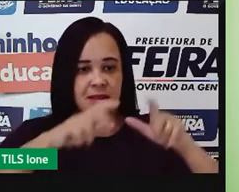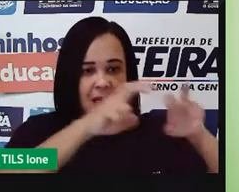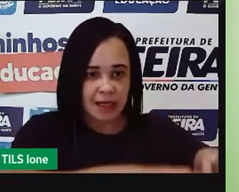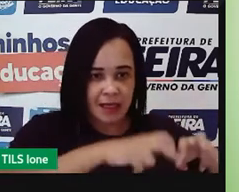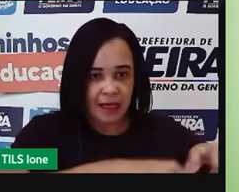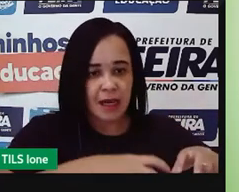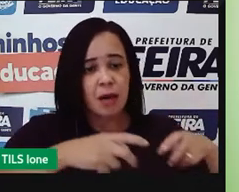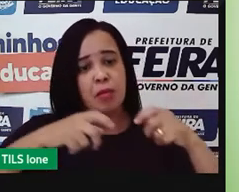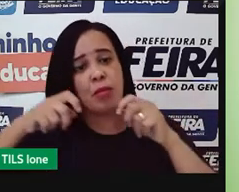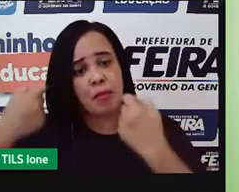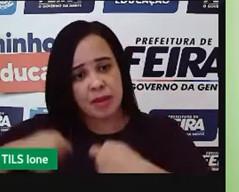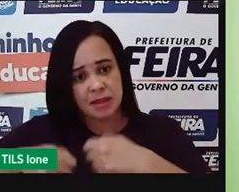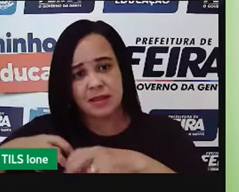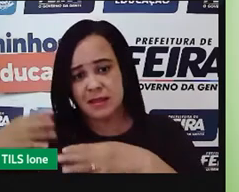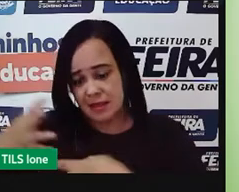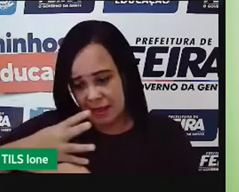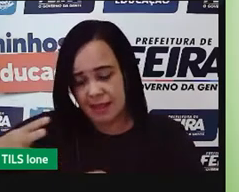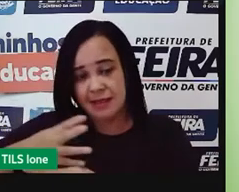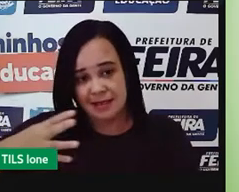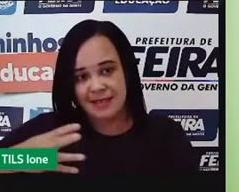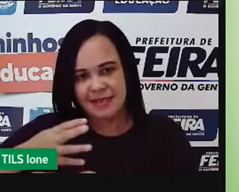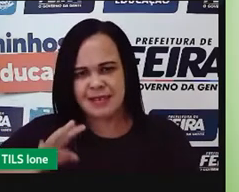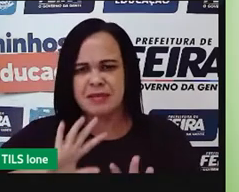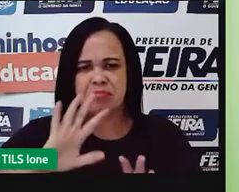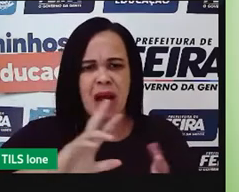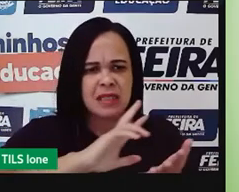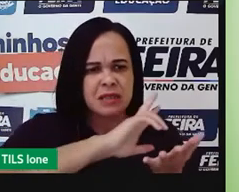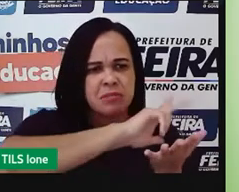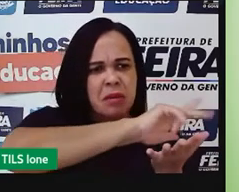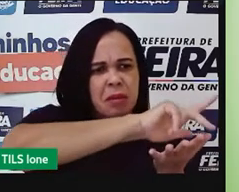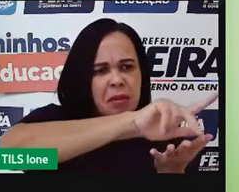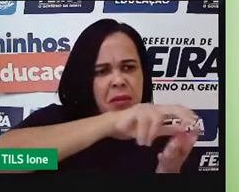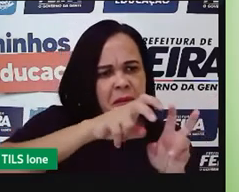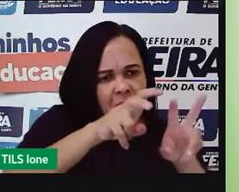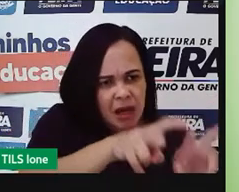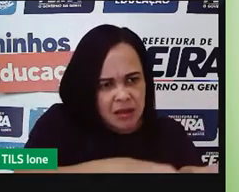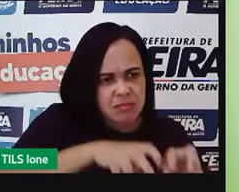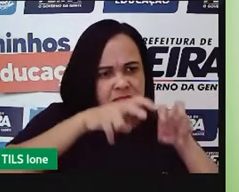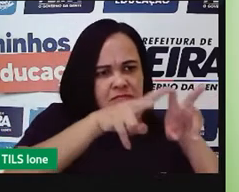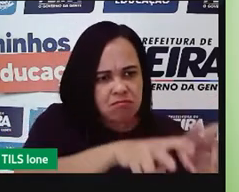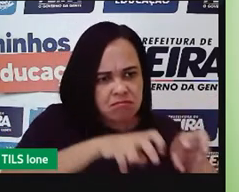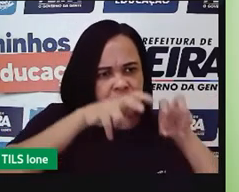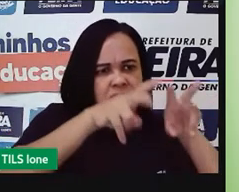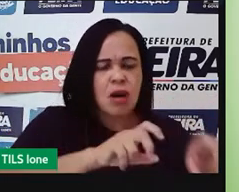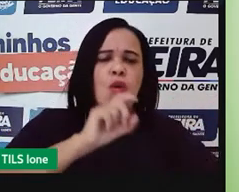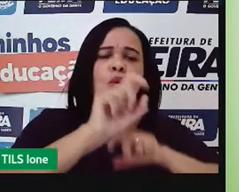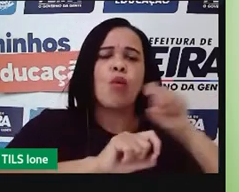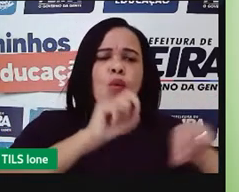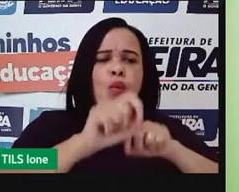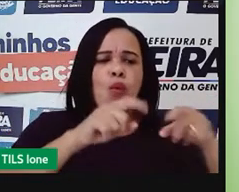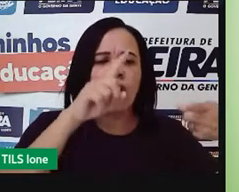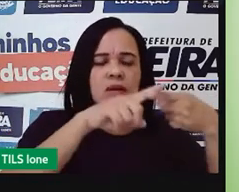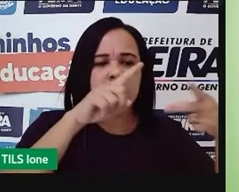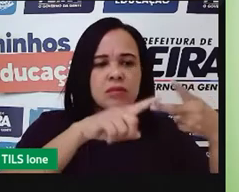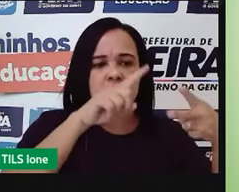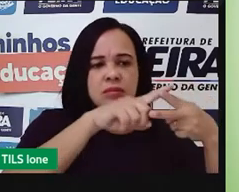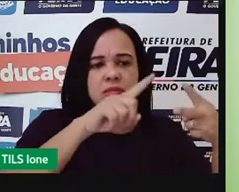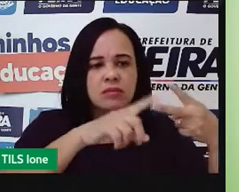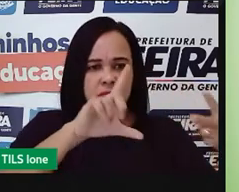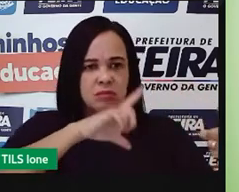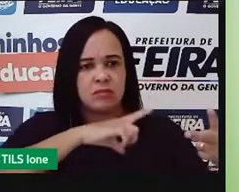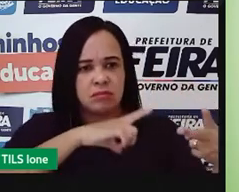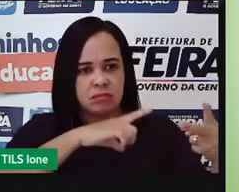agricultura. Quais são esses tipos de agricultura que a gente tem? A gente tem dois tipos básicos, é claro que, com graus de